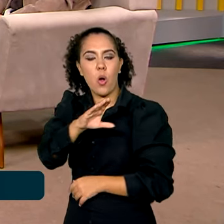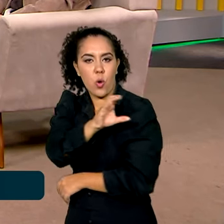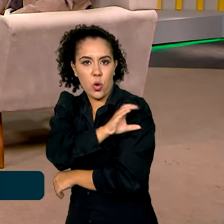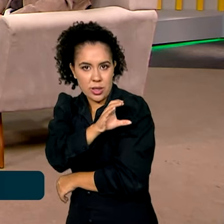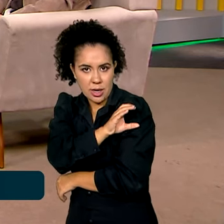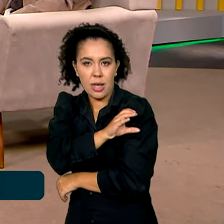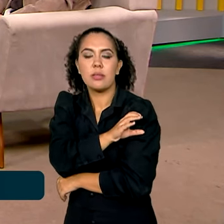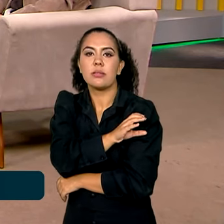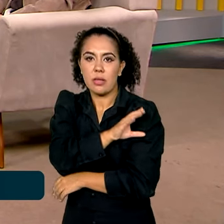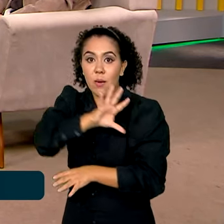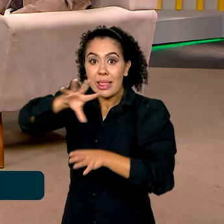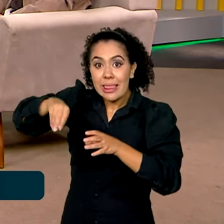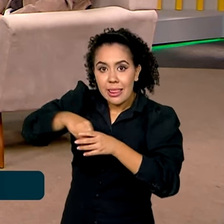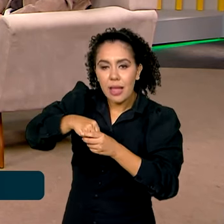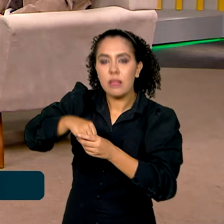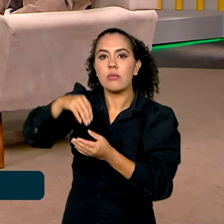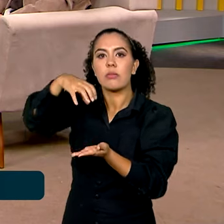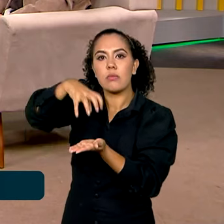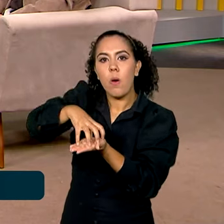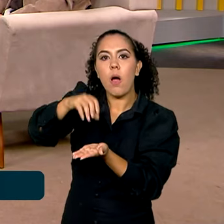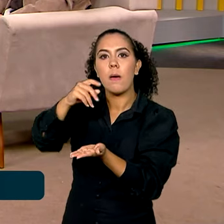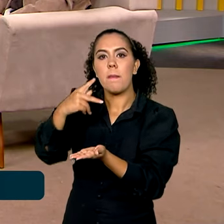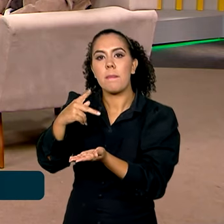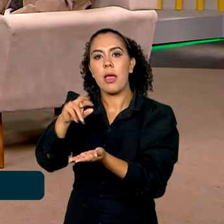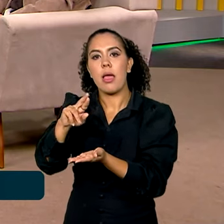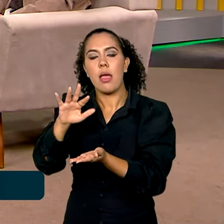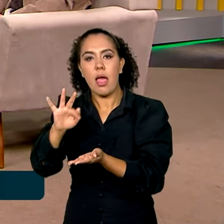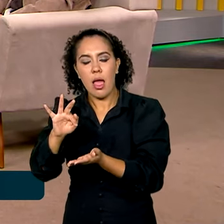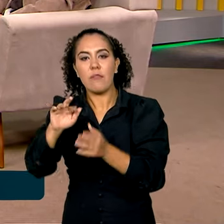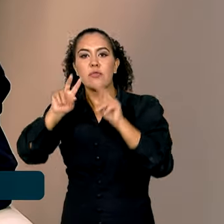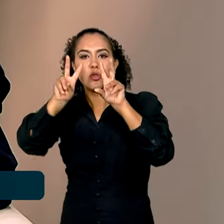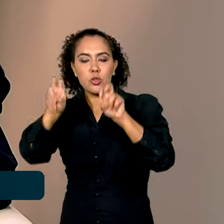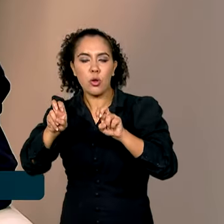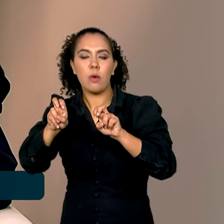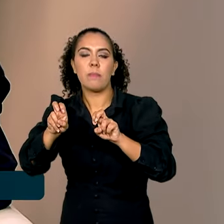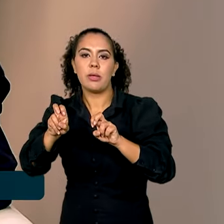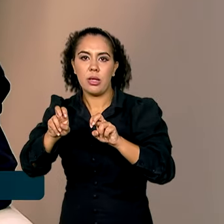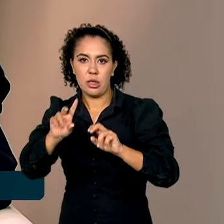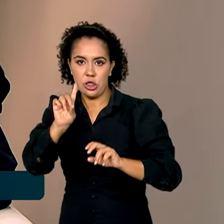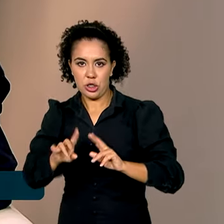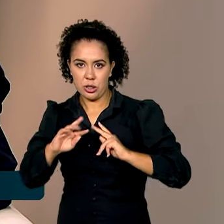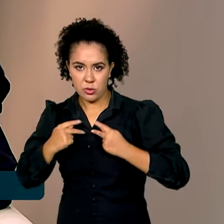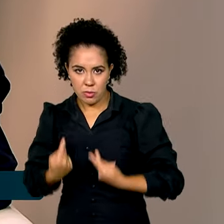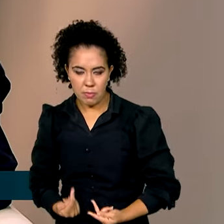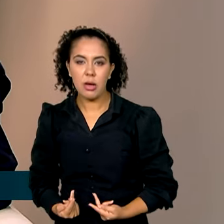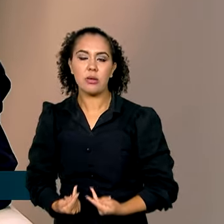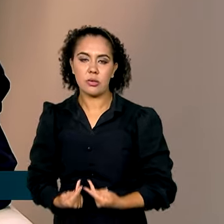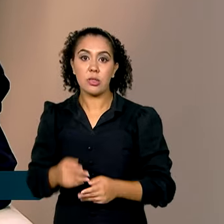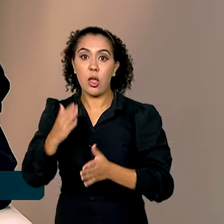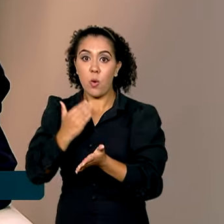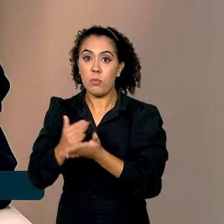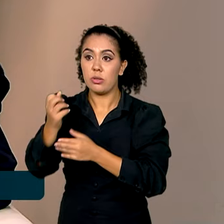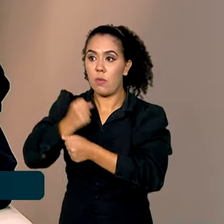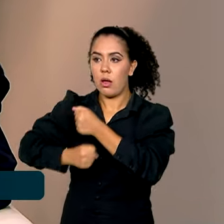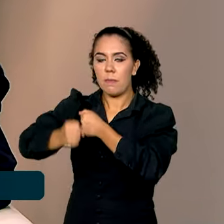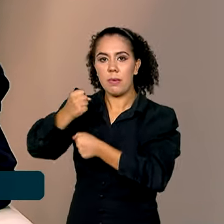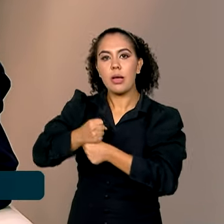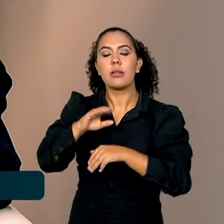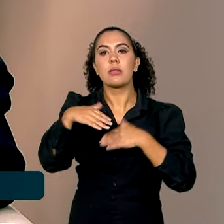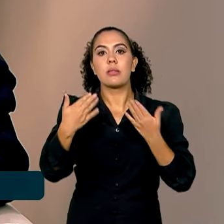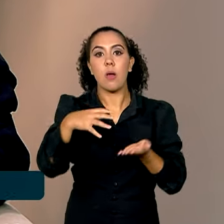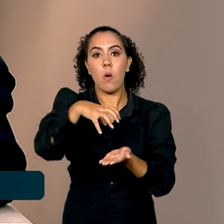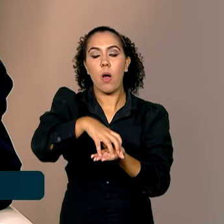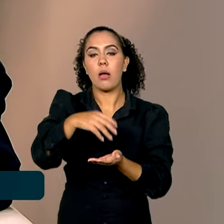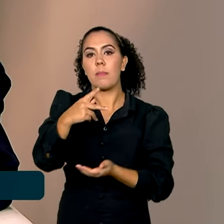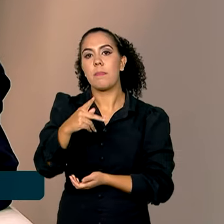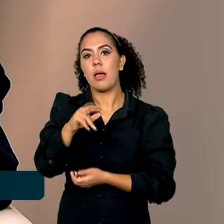Polícia Rodoviária Federal e isso já nos trouxe frutos nesse ano passado. A Polícia Rodoviária Federal